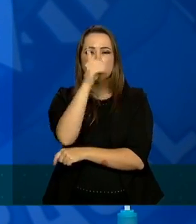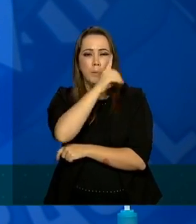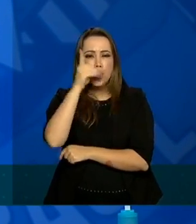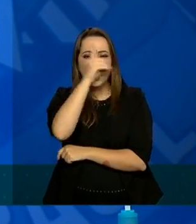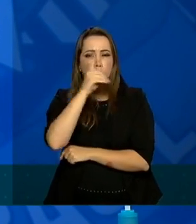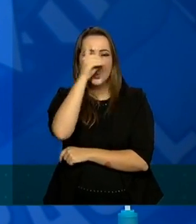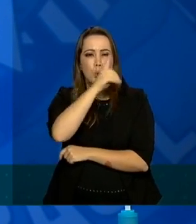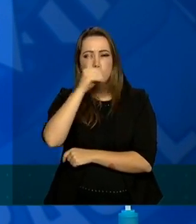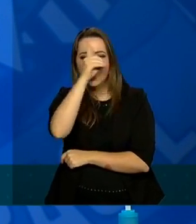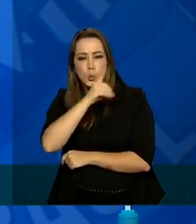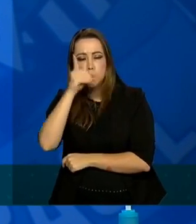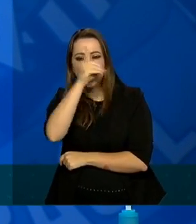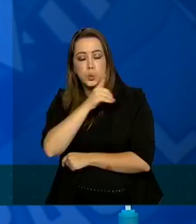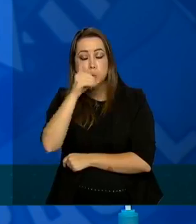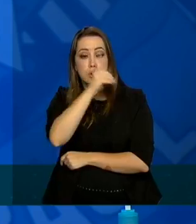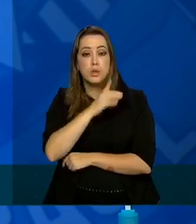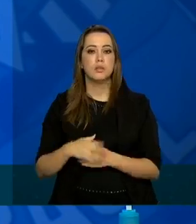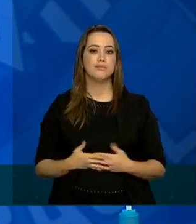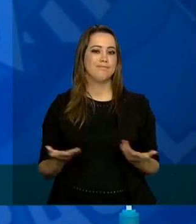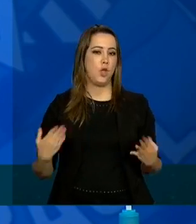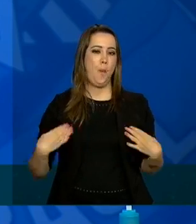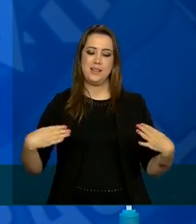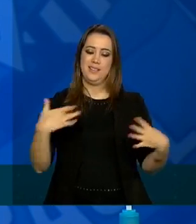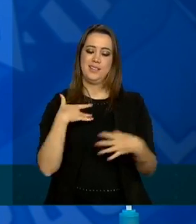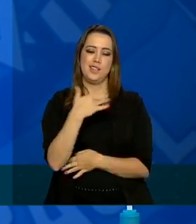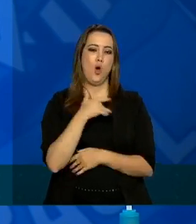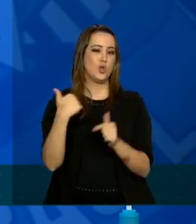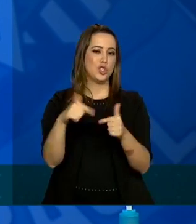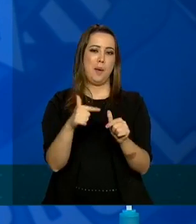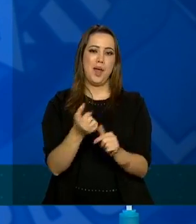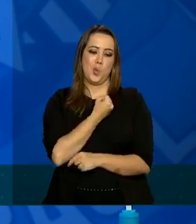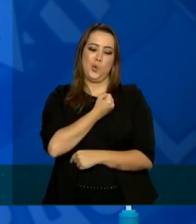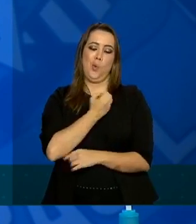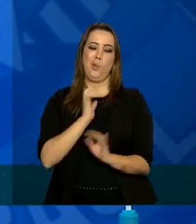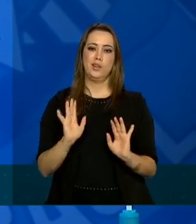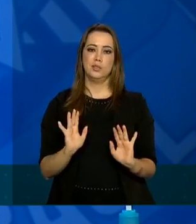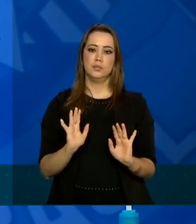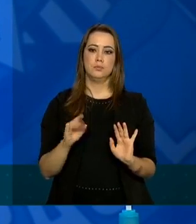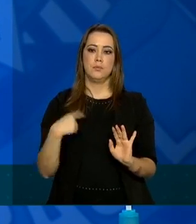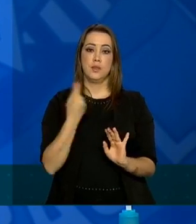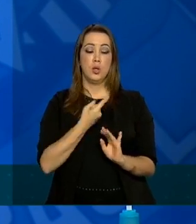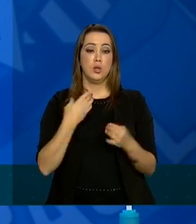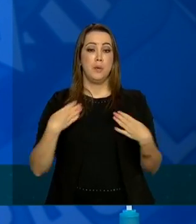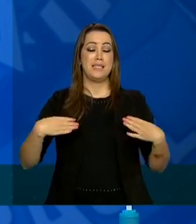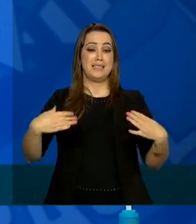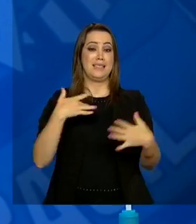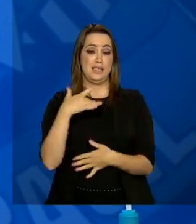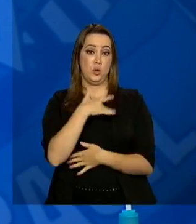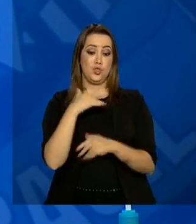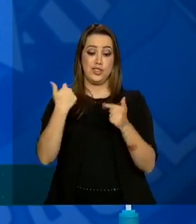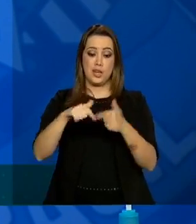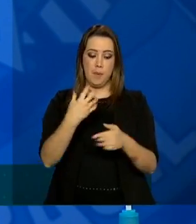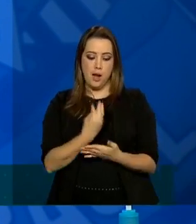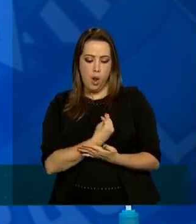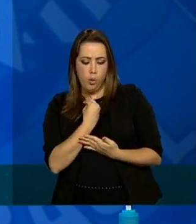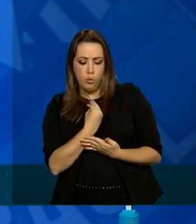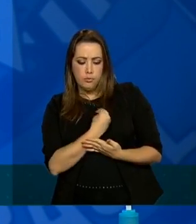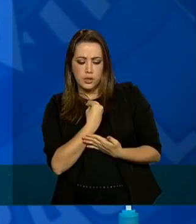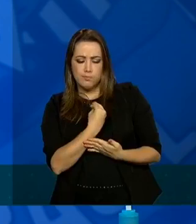ministério da saúde não trabalha com números o ministério da saúde trabalha com vidas com